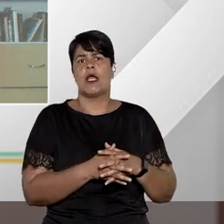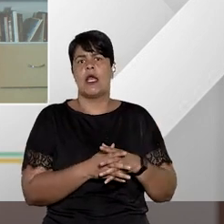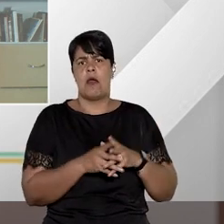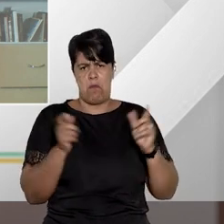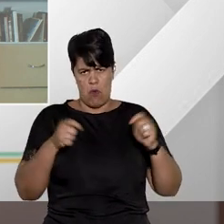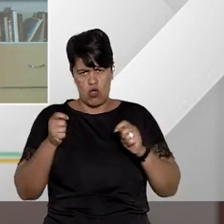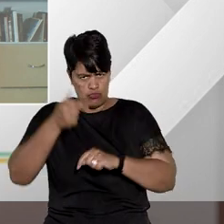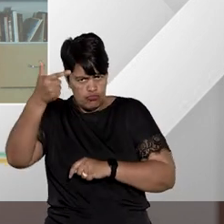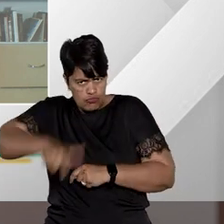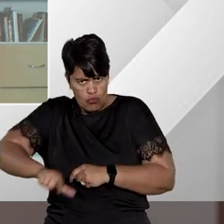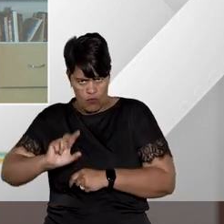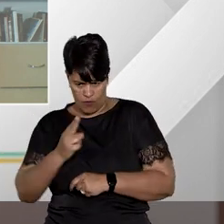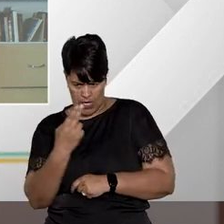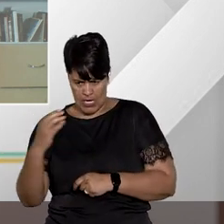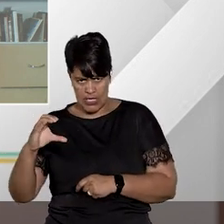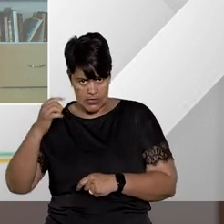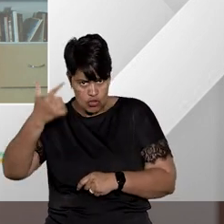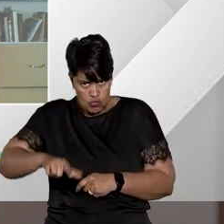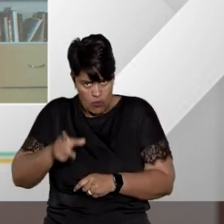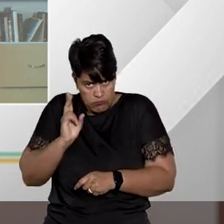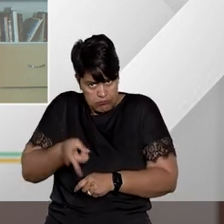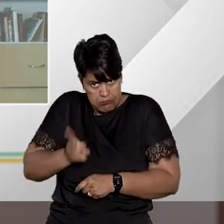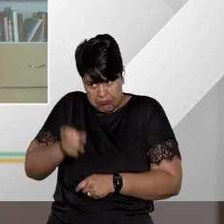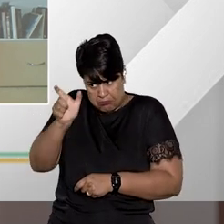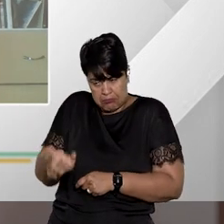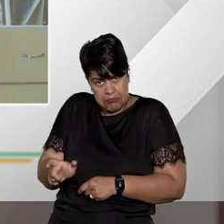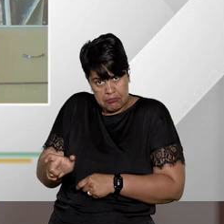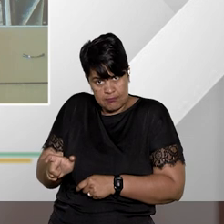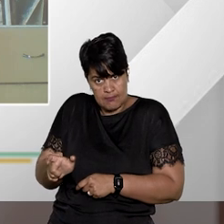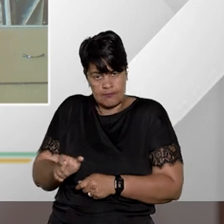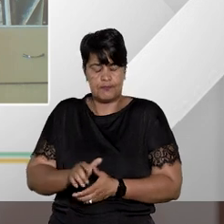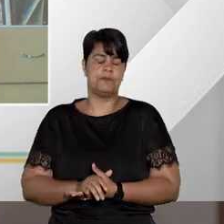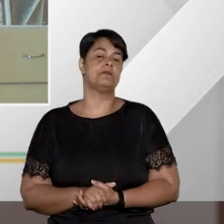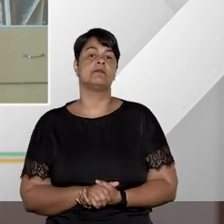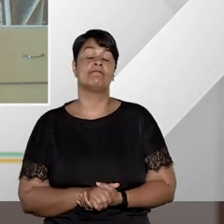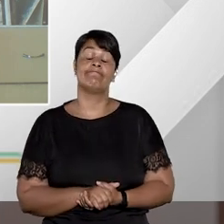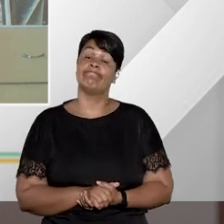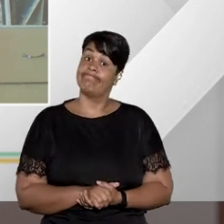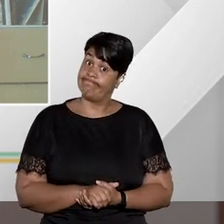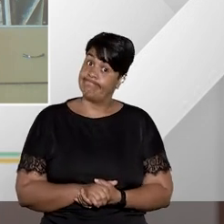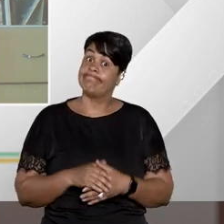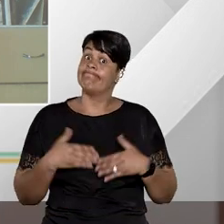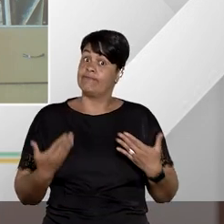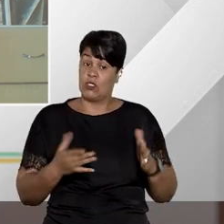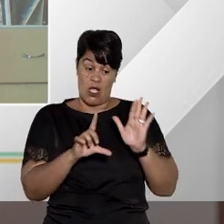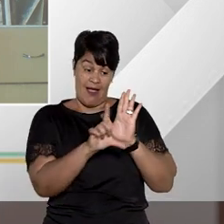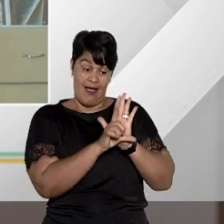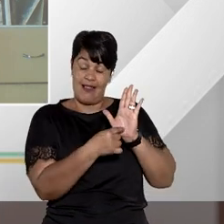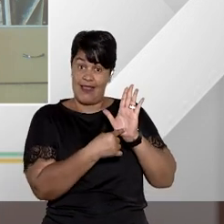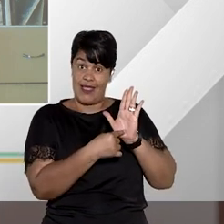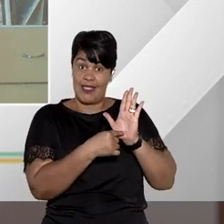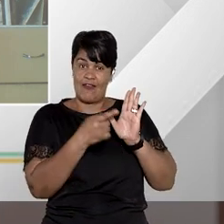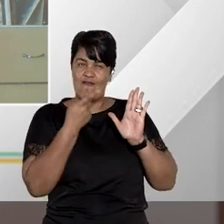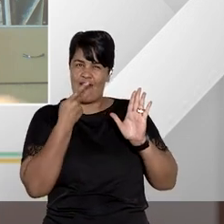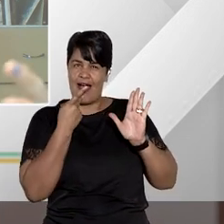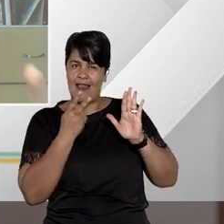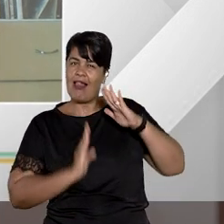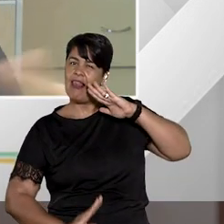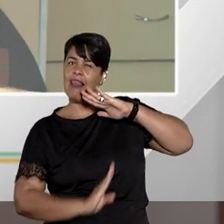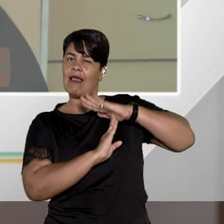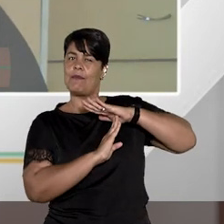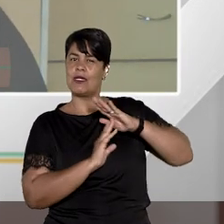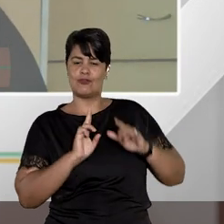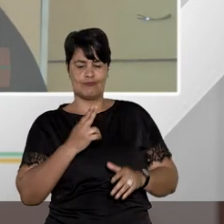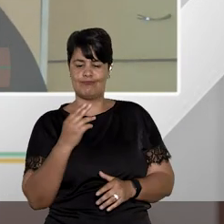mesmo paciente? Então, a legislação, ela não prevê número de habeas corpus, né? Então, não existe, por exemplo,